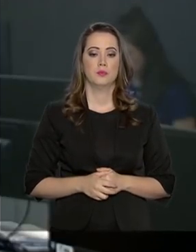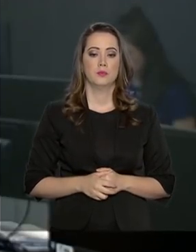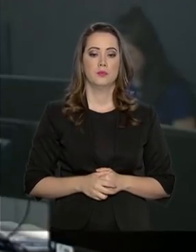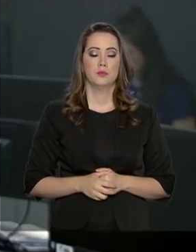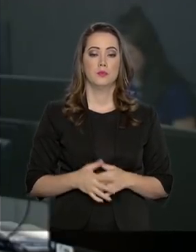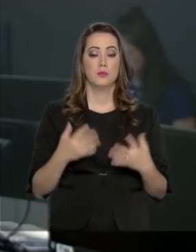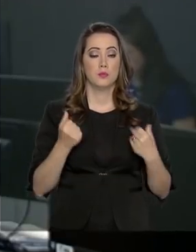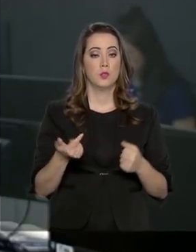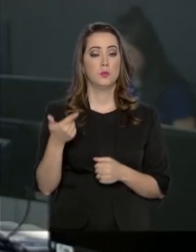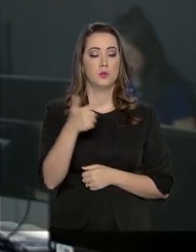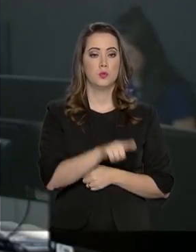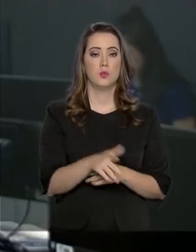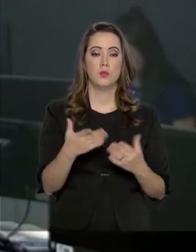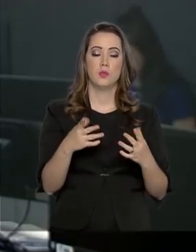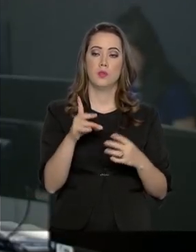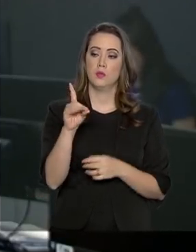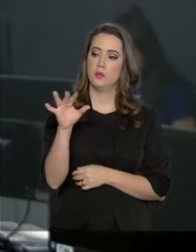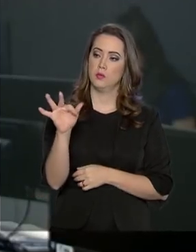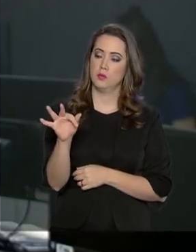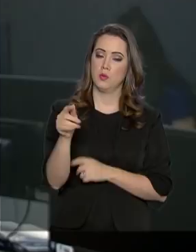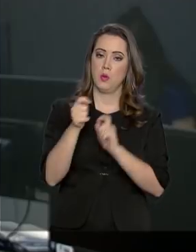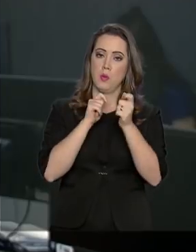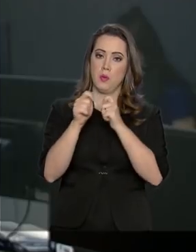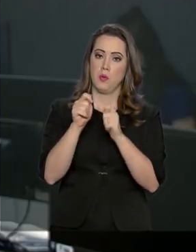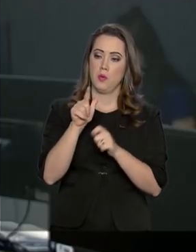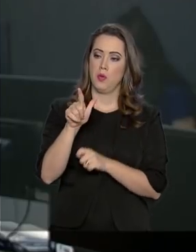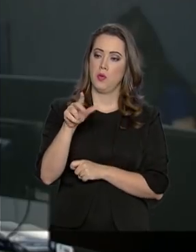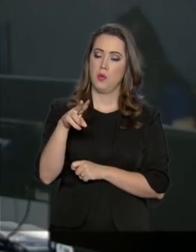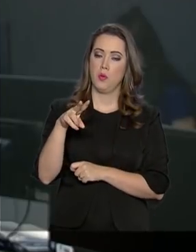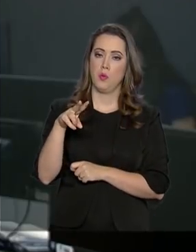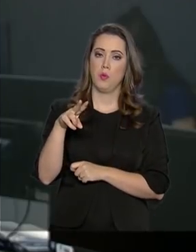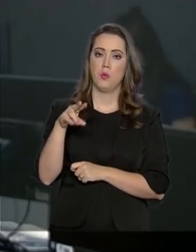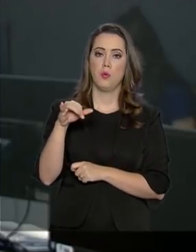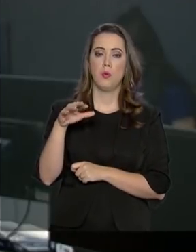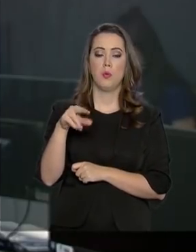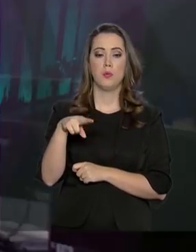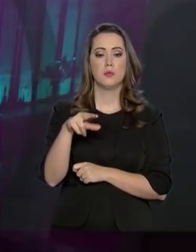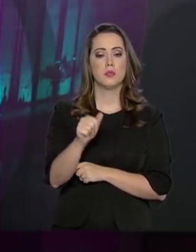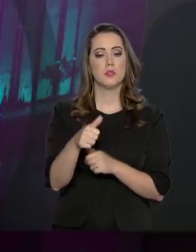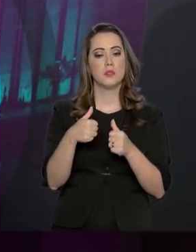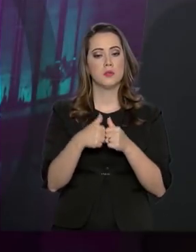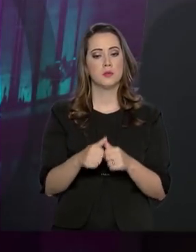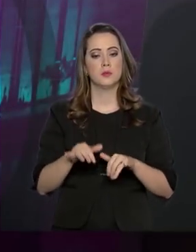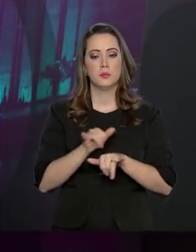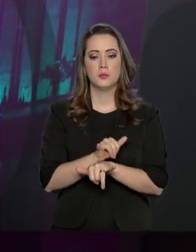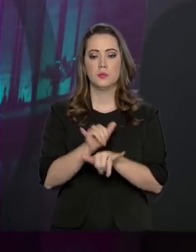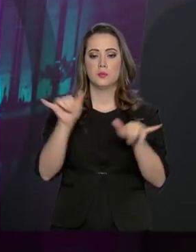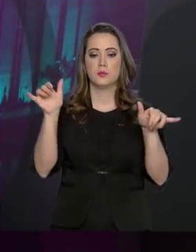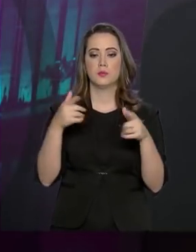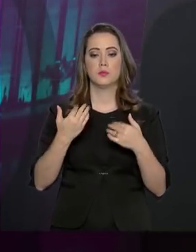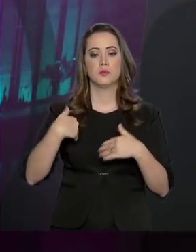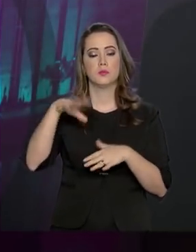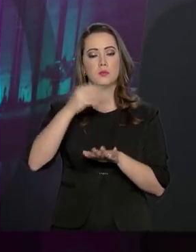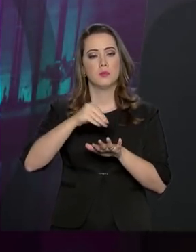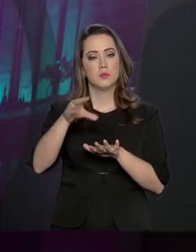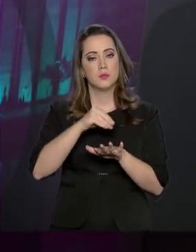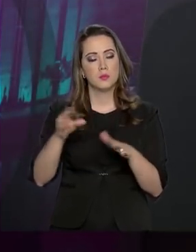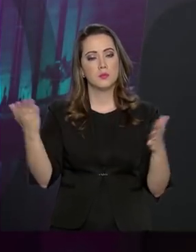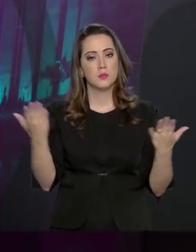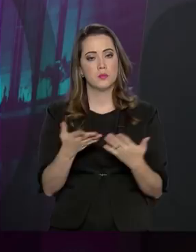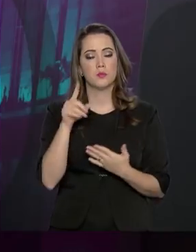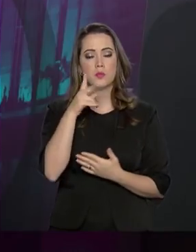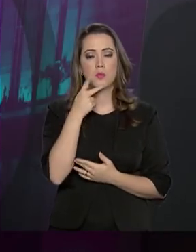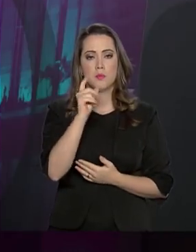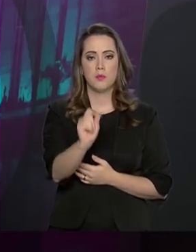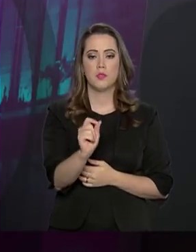Vamos voltar agora ao Distrito Federal com a repórter Luciana Colares de Holanda, que está no aeroporto de Brasília e traz mais informações a